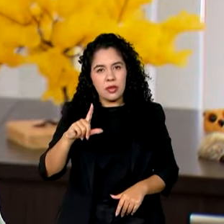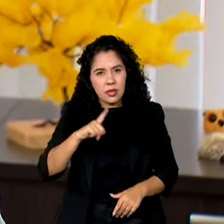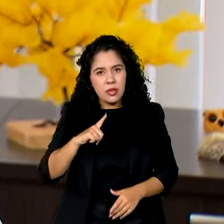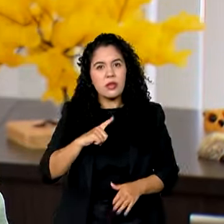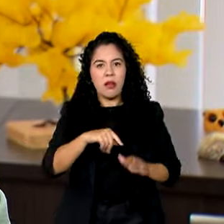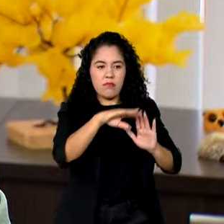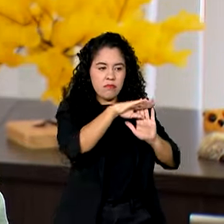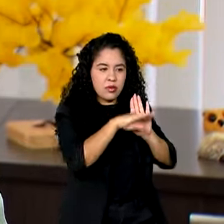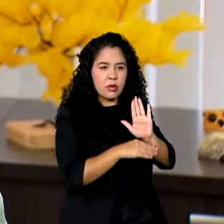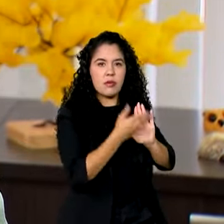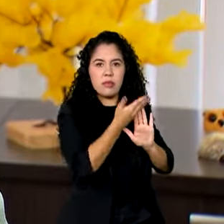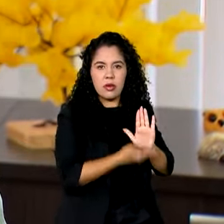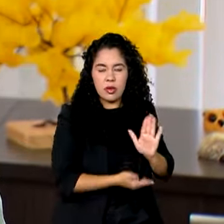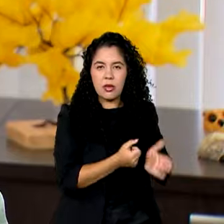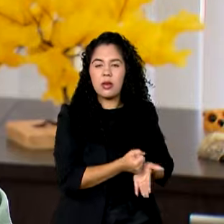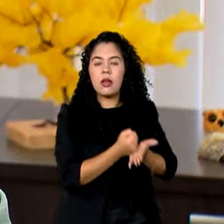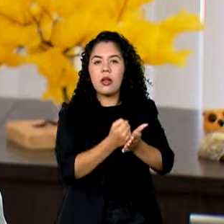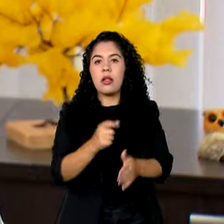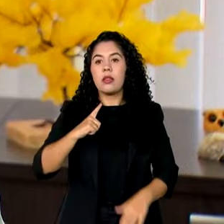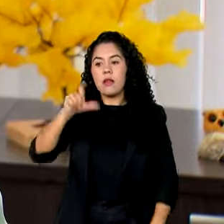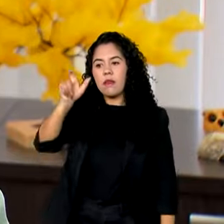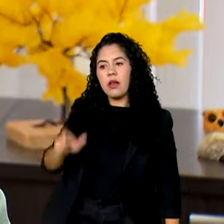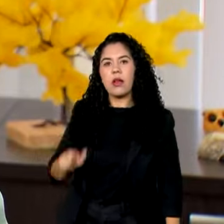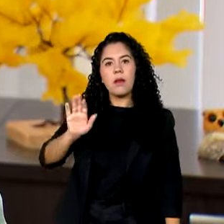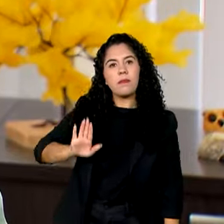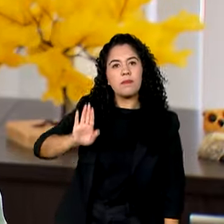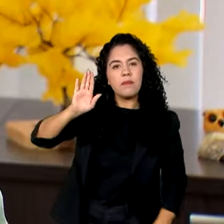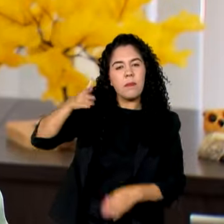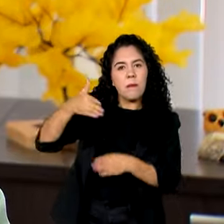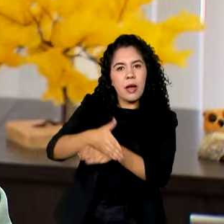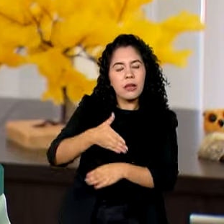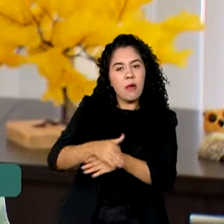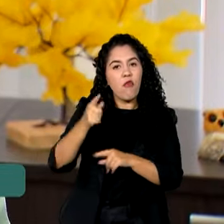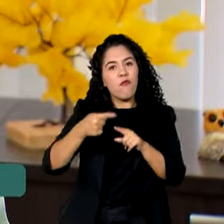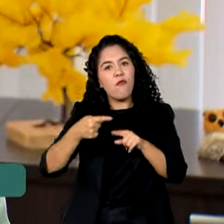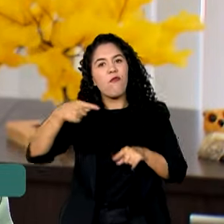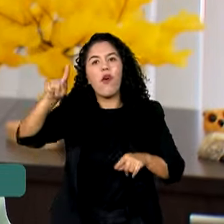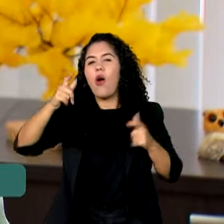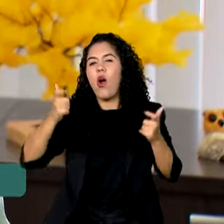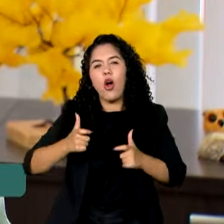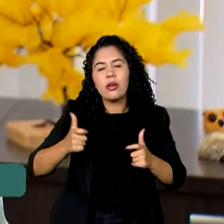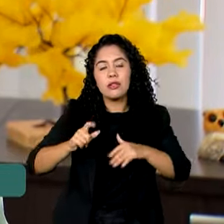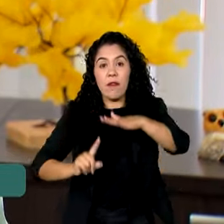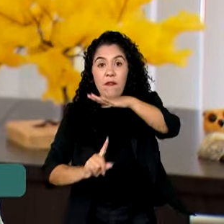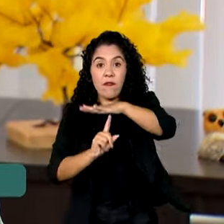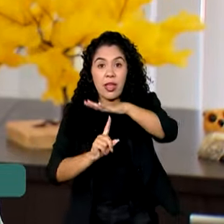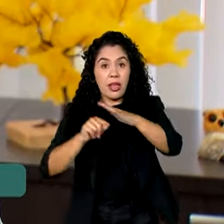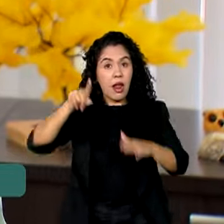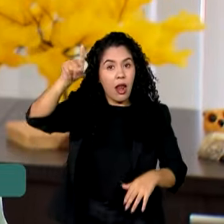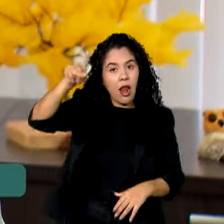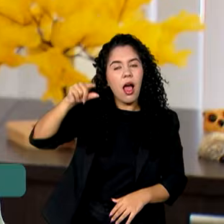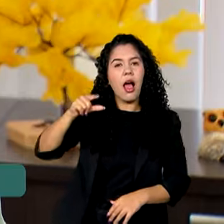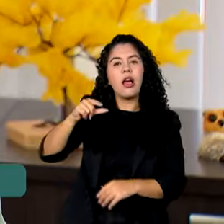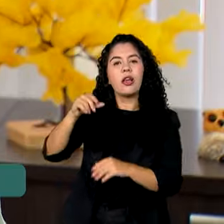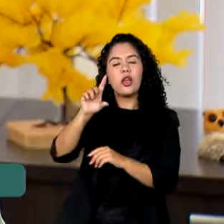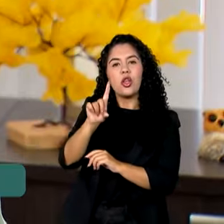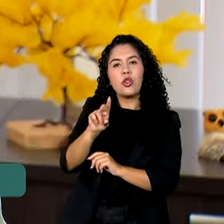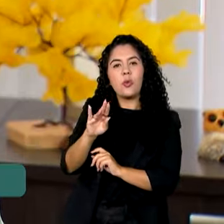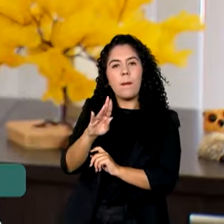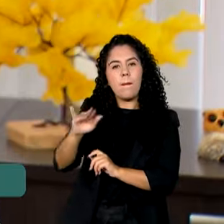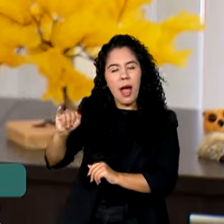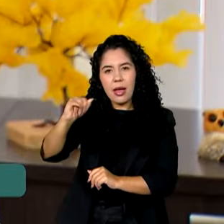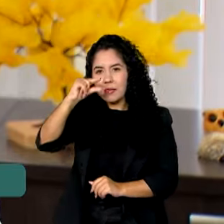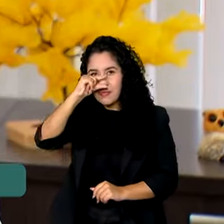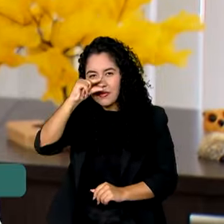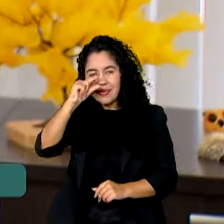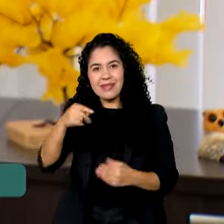pelo programa. Uma das nossas participantes foi a uma feira em Dubai e conseguiu já efetivar a primeira exportação dela de açaí, o nos